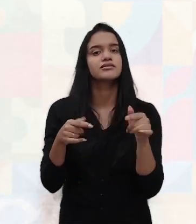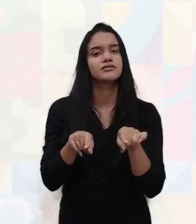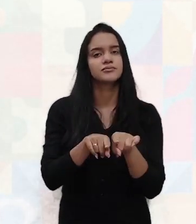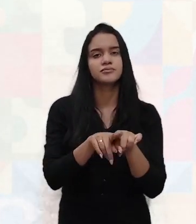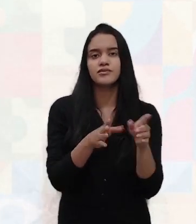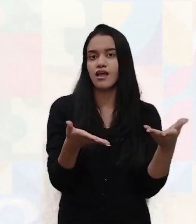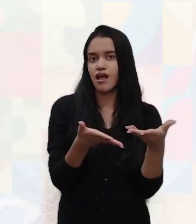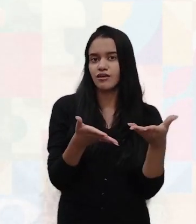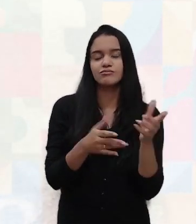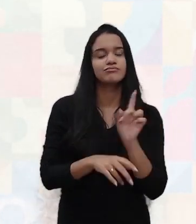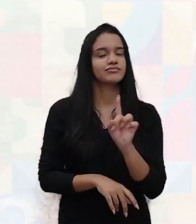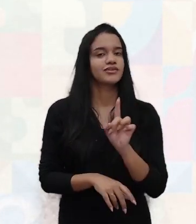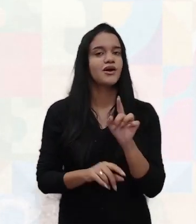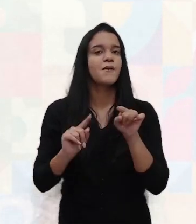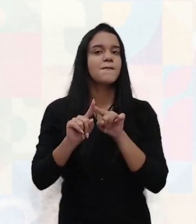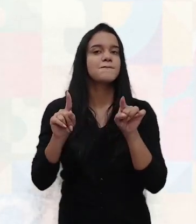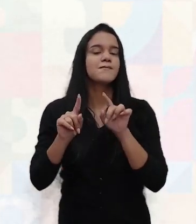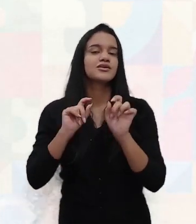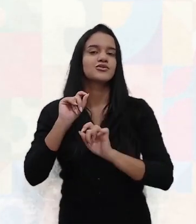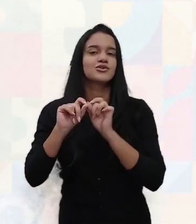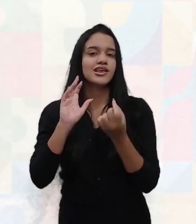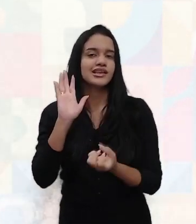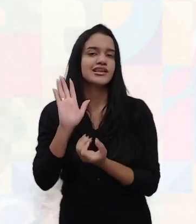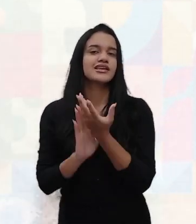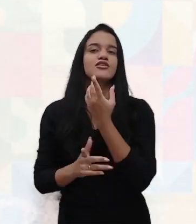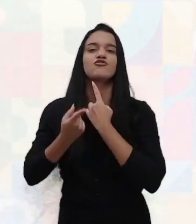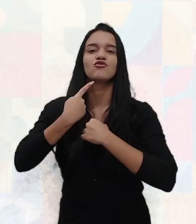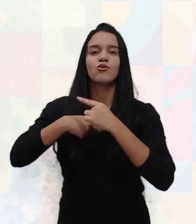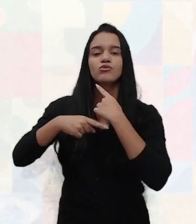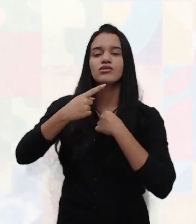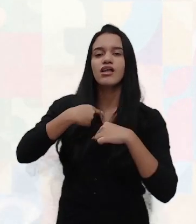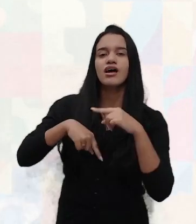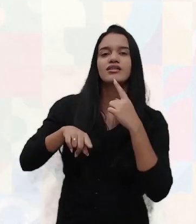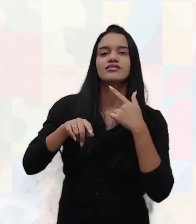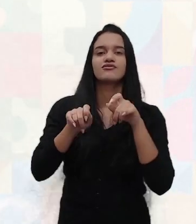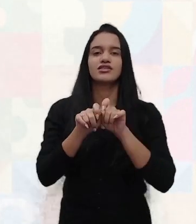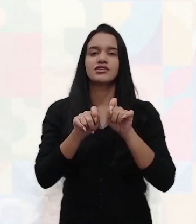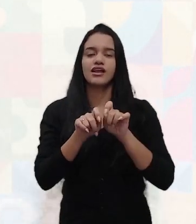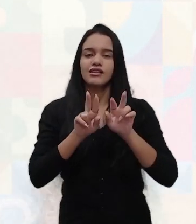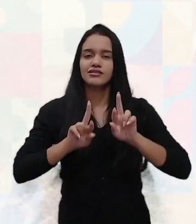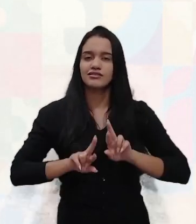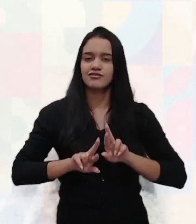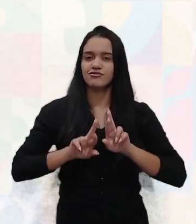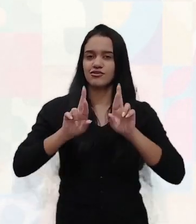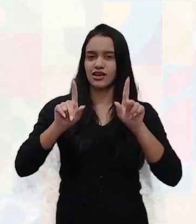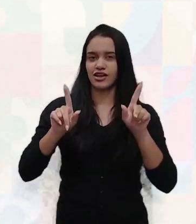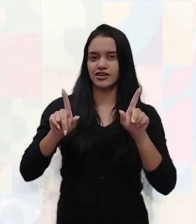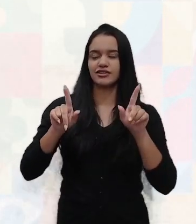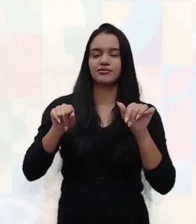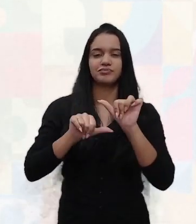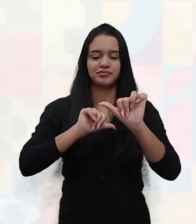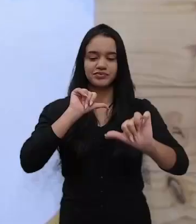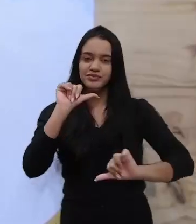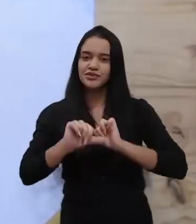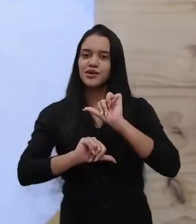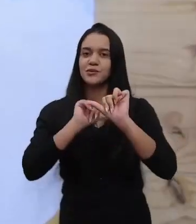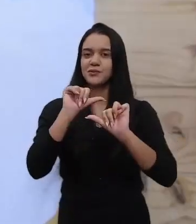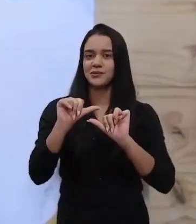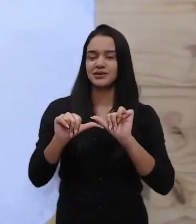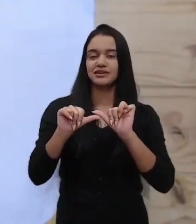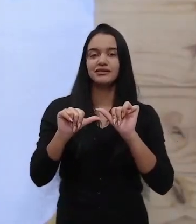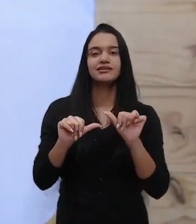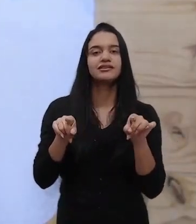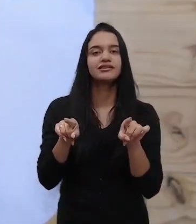empreendedorismo, ele nasce de um desejo de você querer fazer a diferença, de fazer algo de mudança, algo diferente.